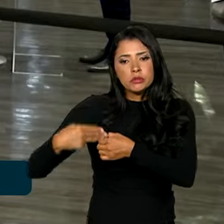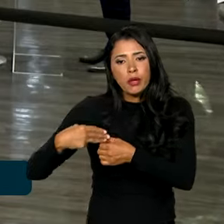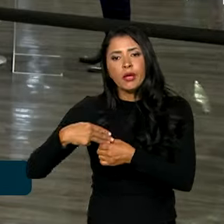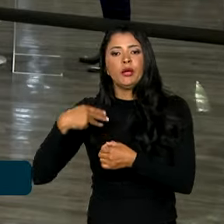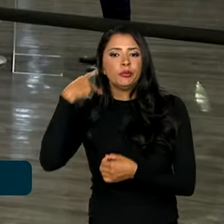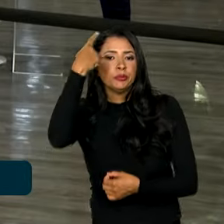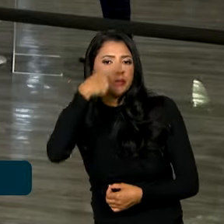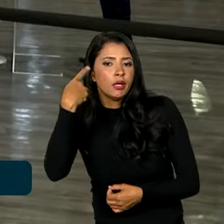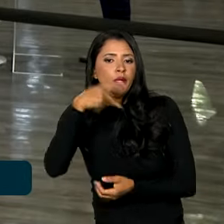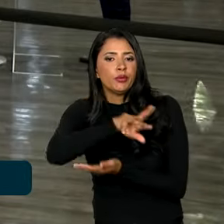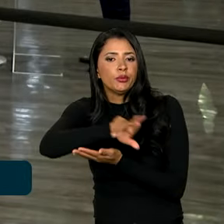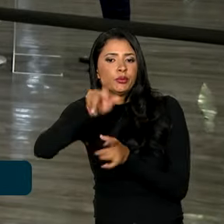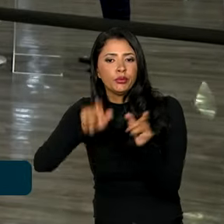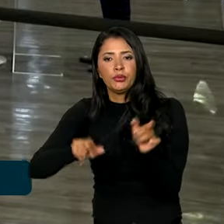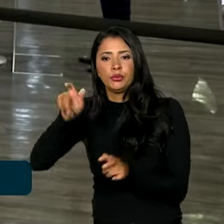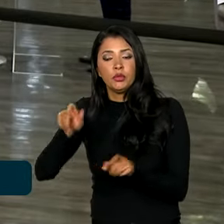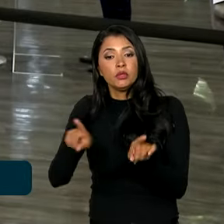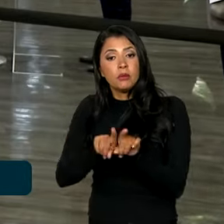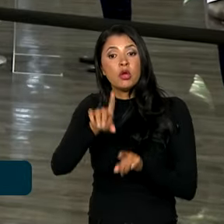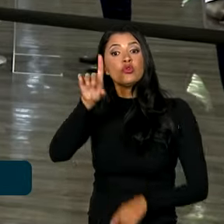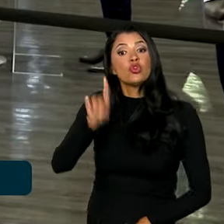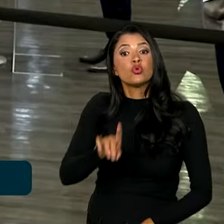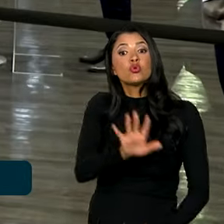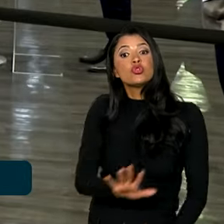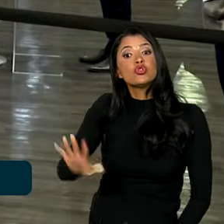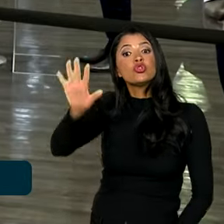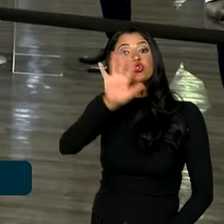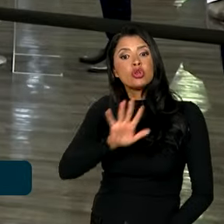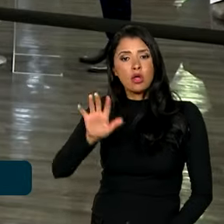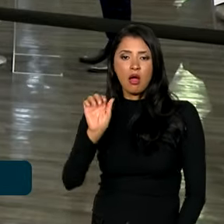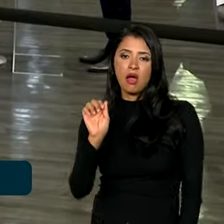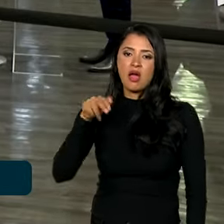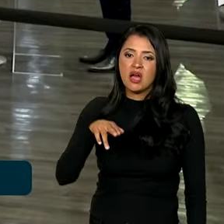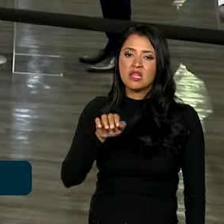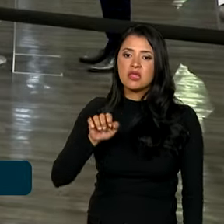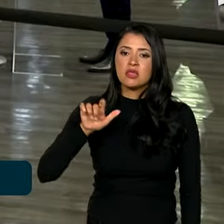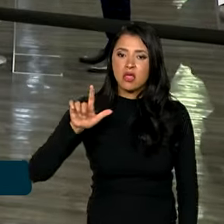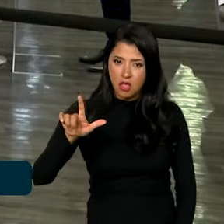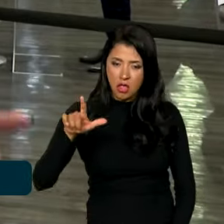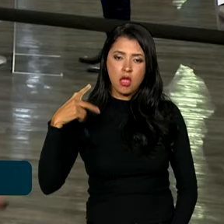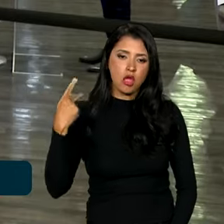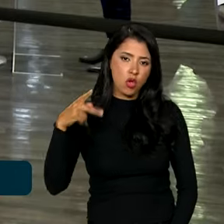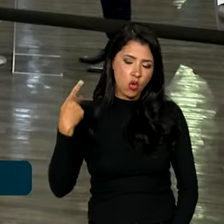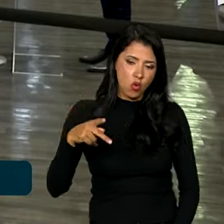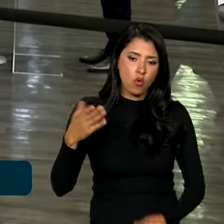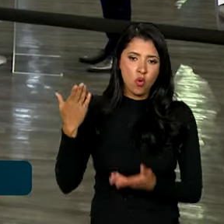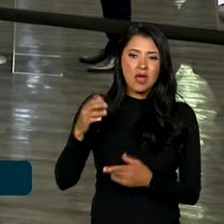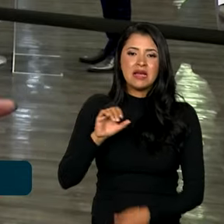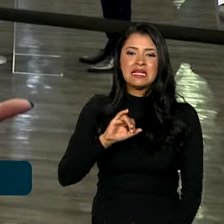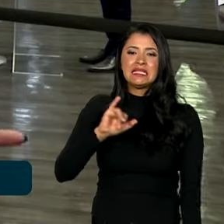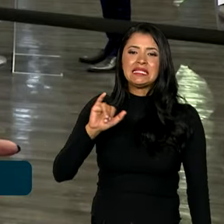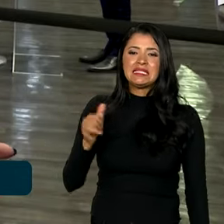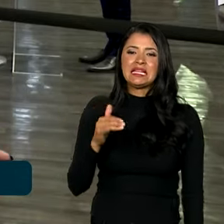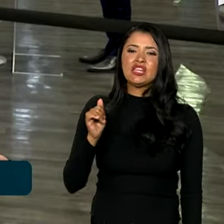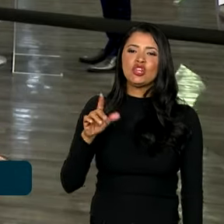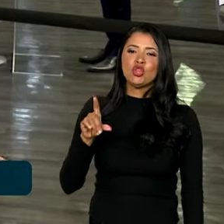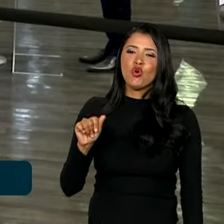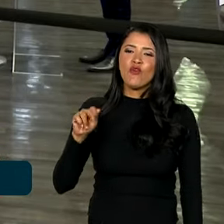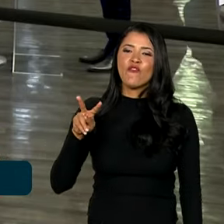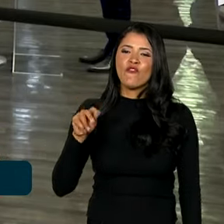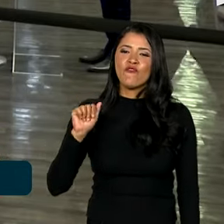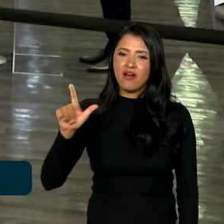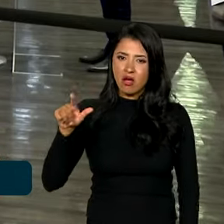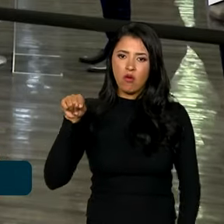parlamentares e também o diretor-geral da Agência Nacional de Energia Elétrica, Sandoval Feitosa. Essa coletiva